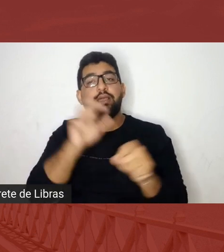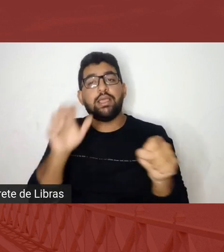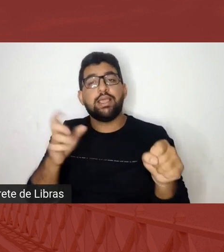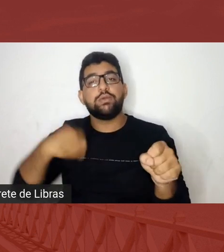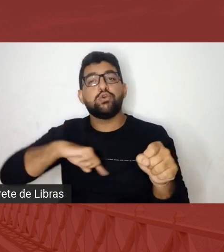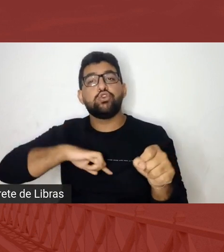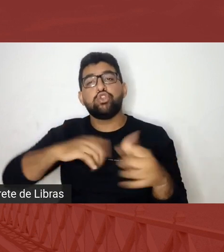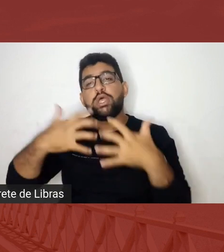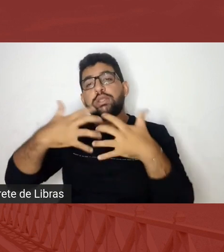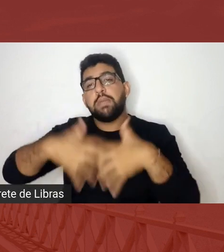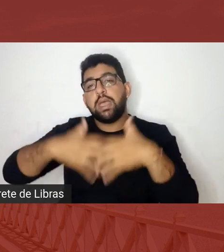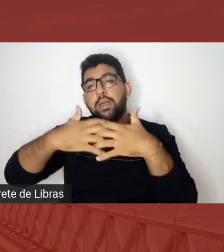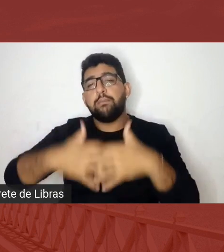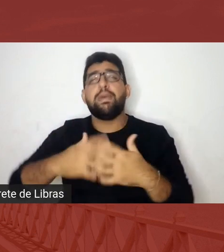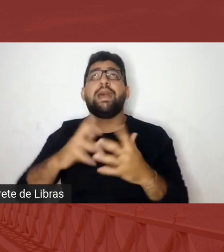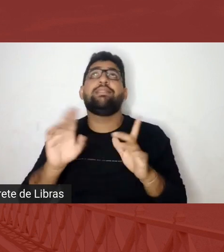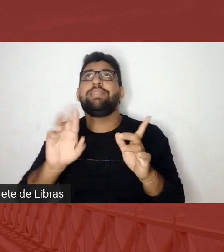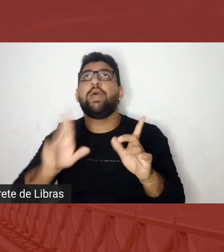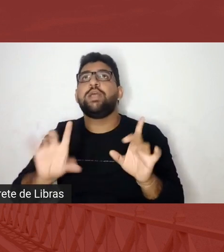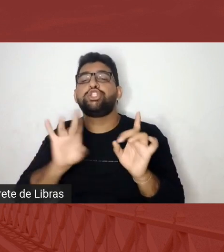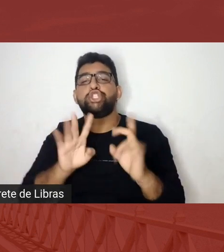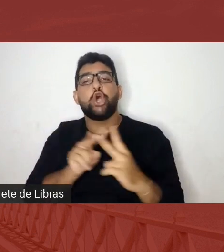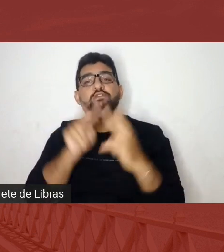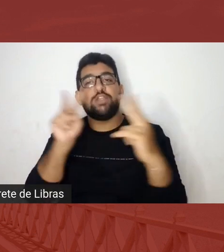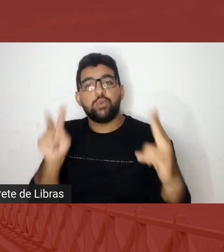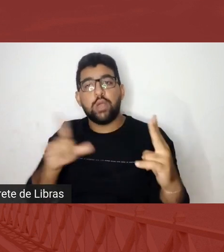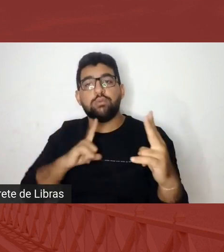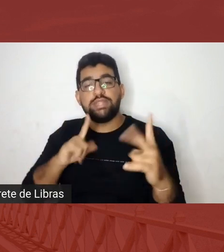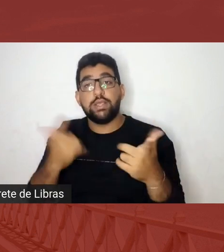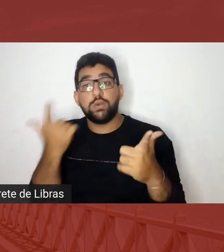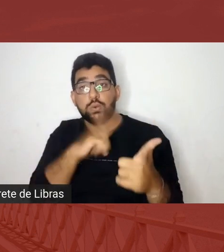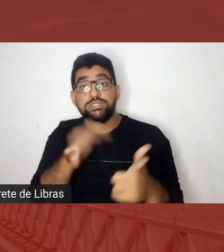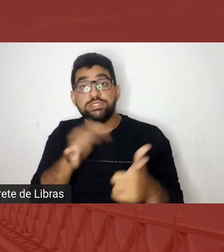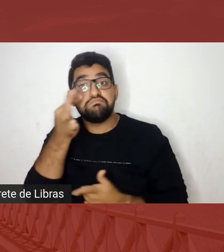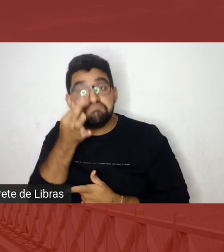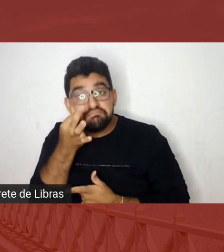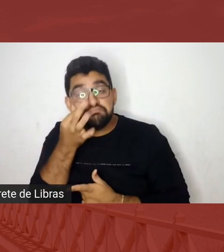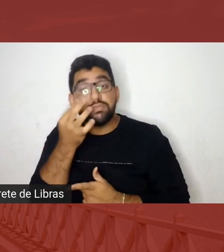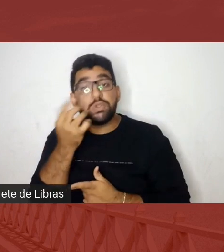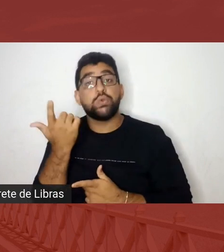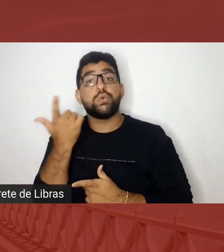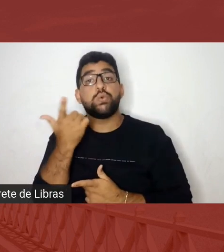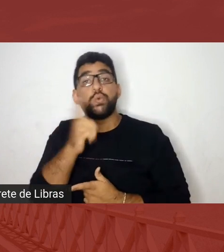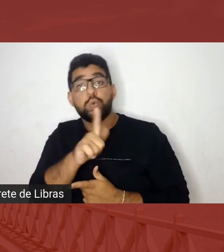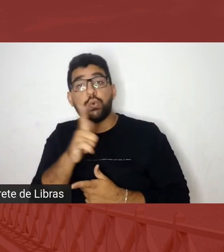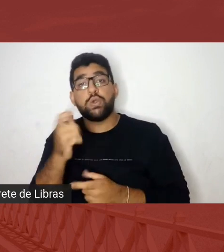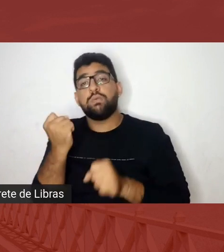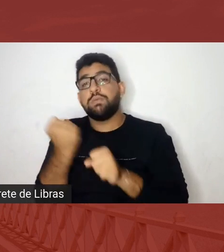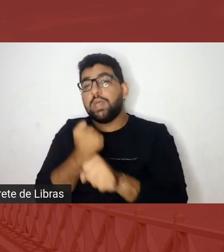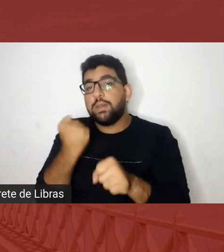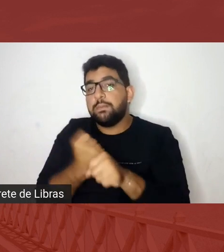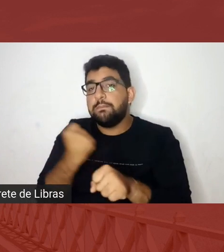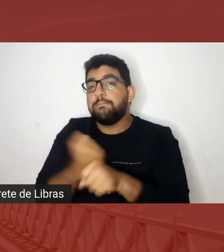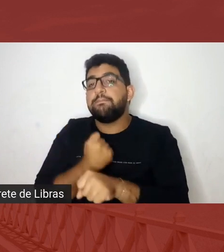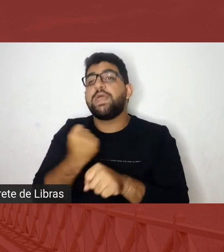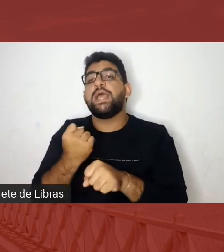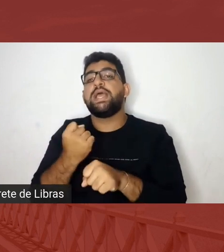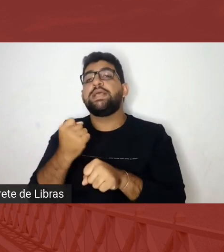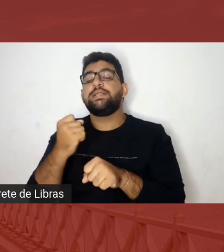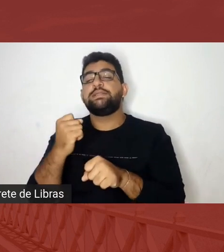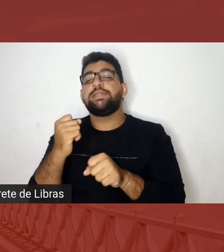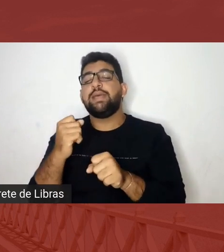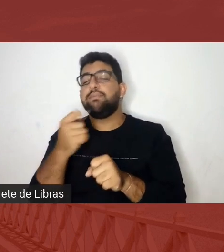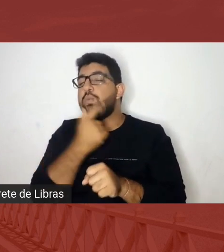seja só virtual que ele seja físico que o nosso processo de construção museu de Leodegare de Jesus